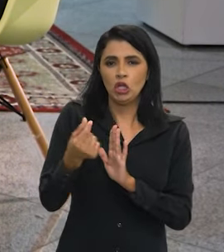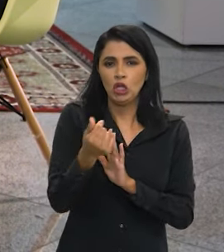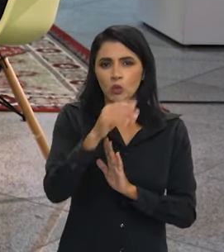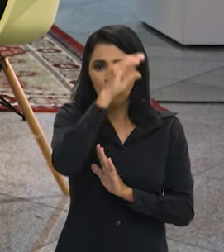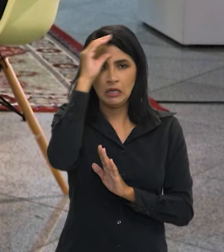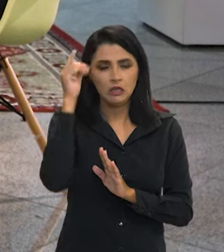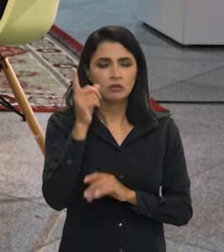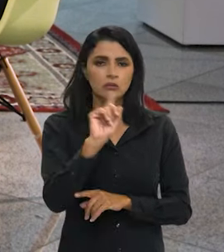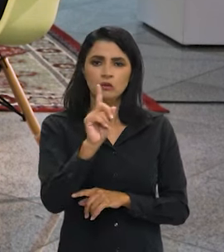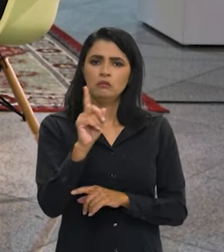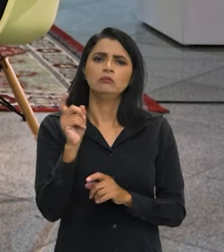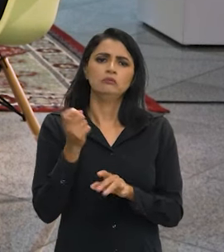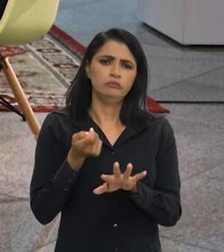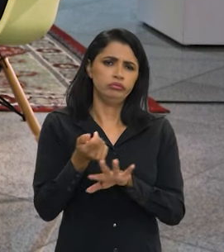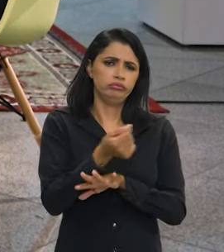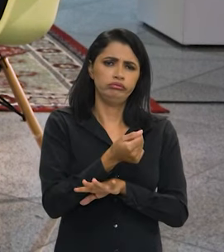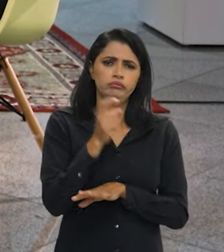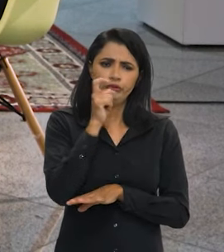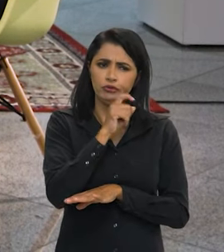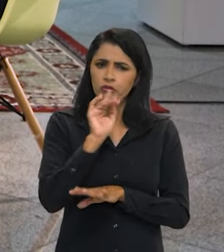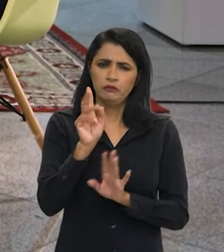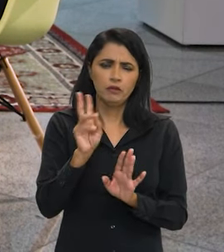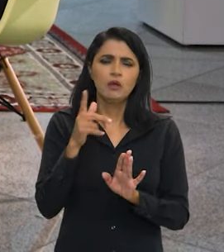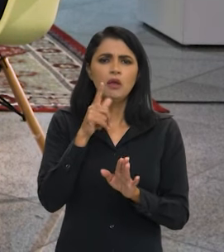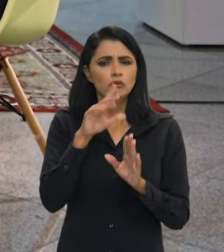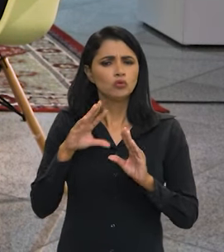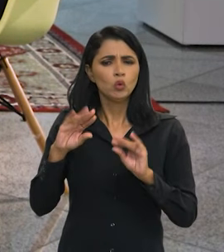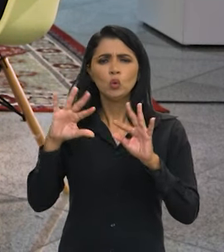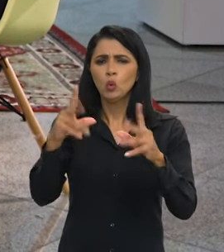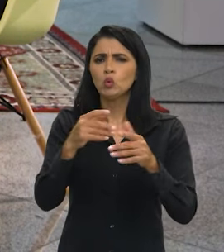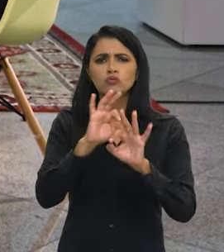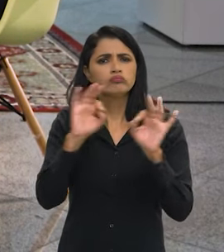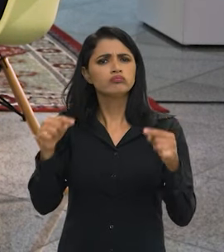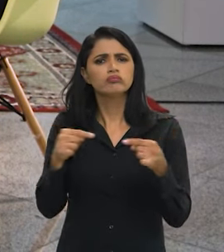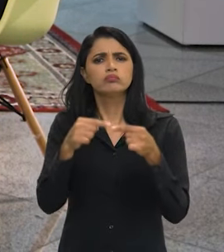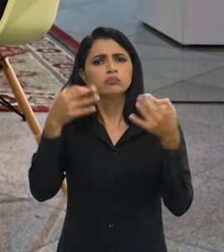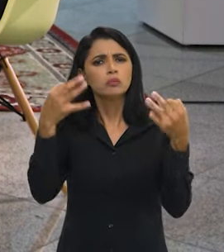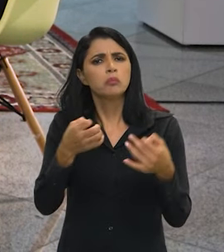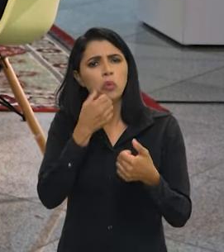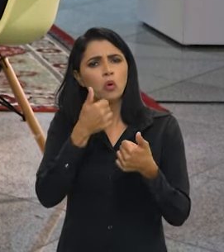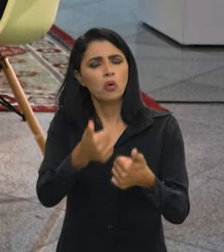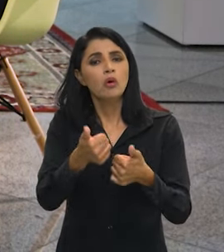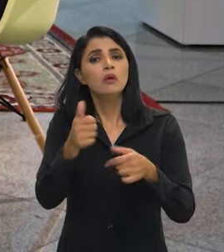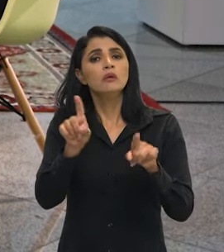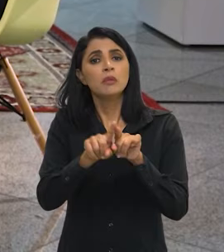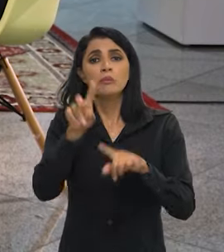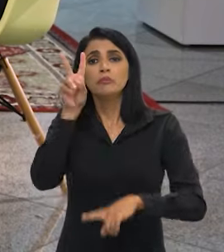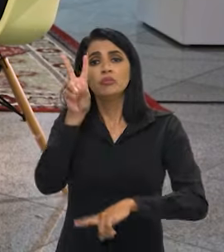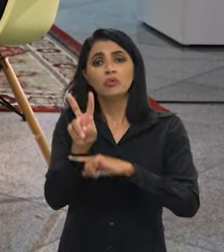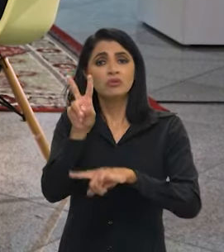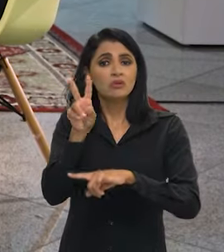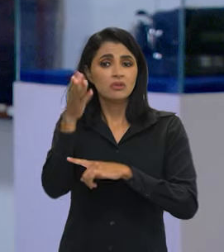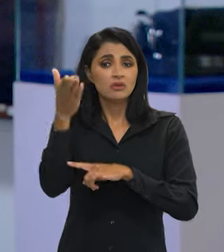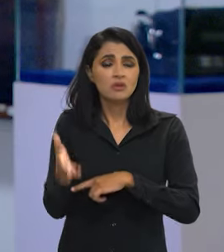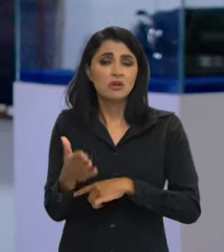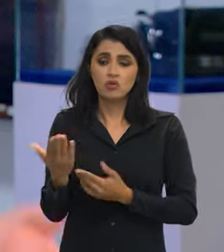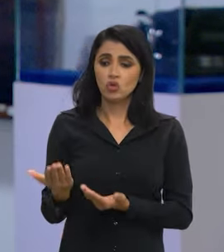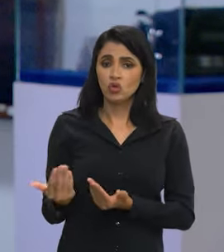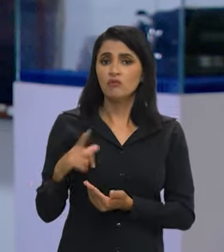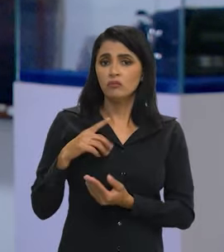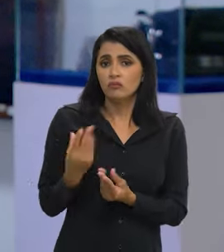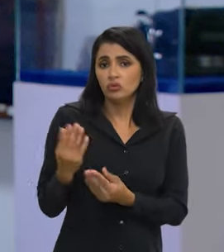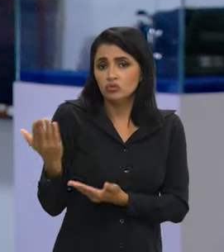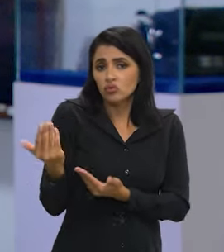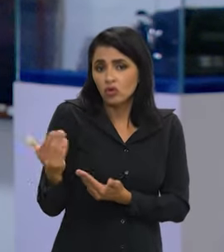fake news. É uma coisa muito confortável para todos. Mas, acima de tudo, a proteção a esses